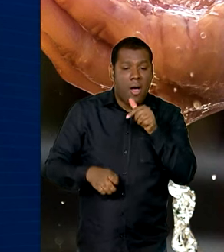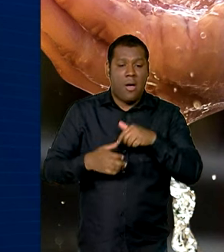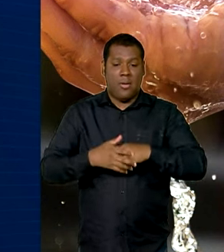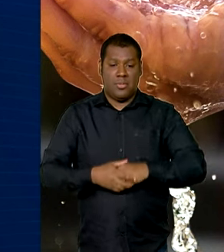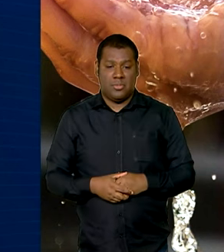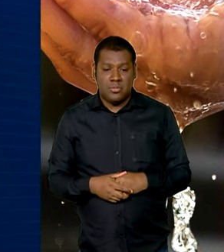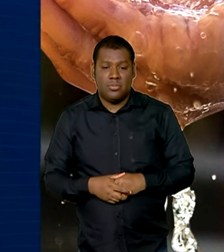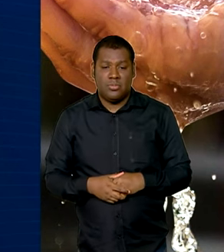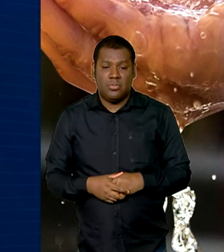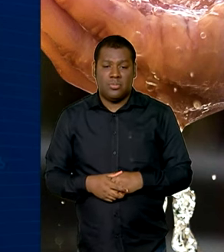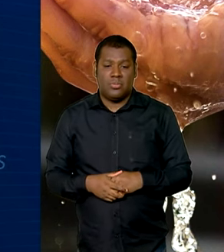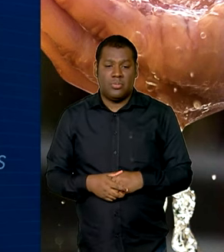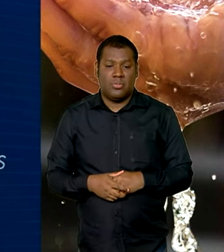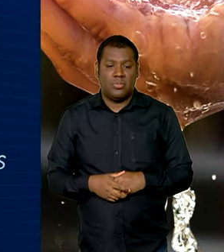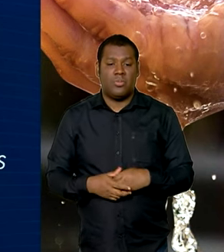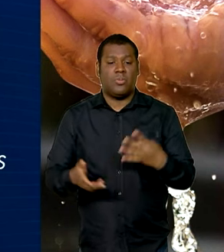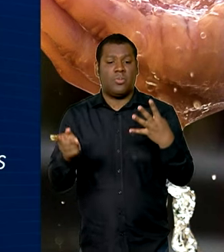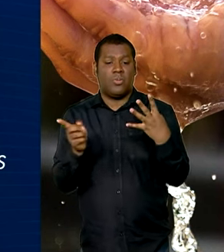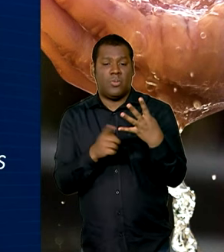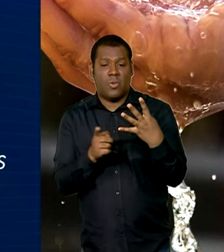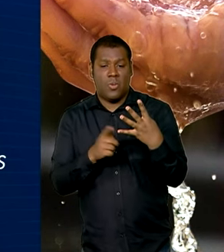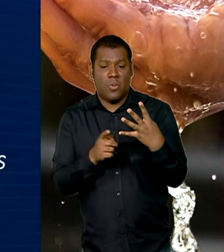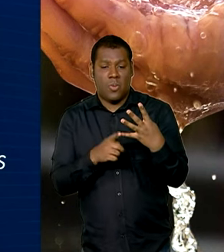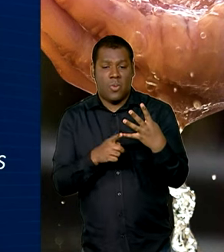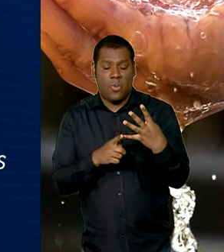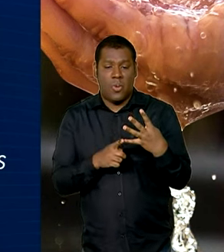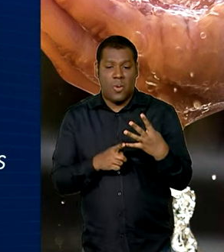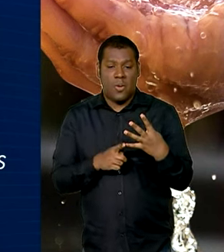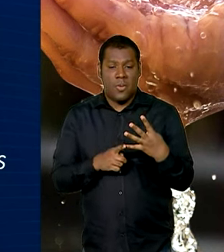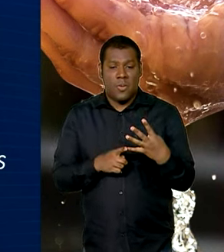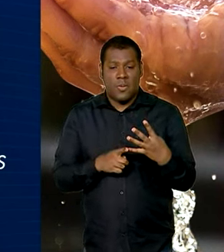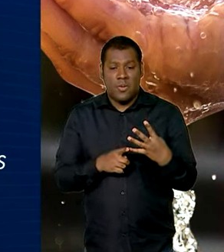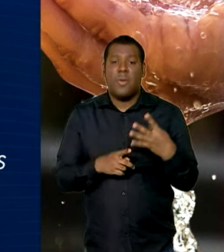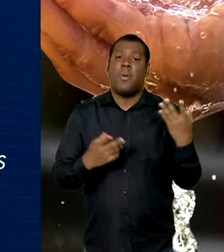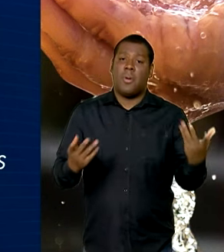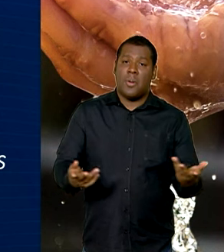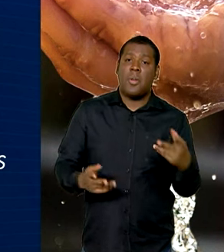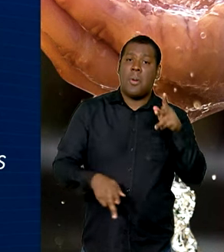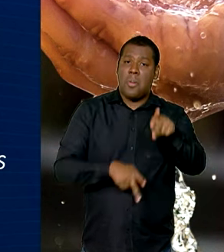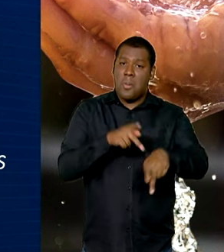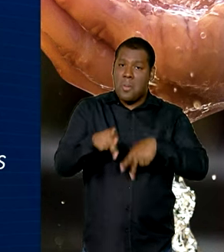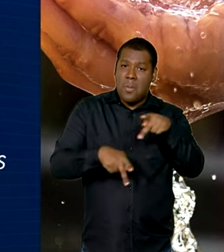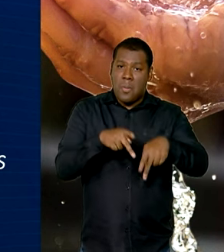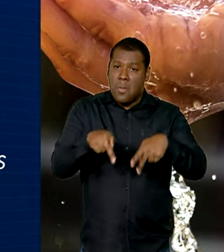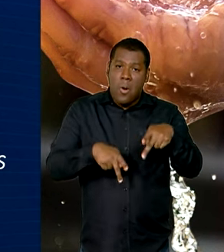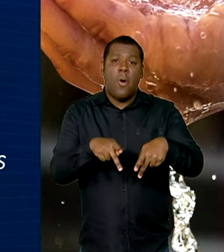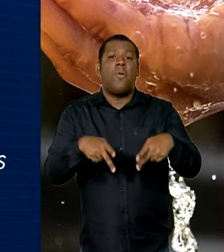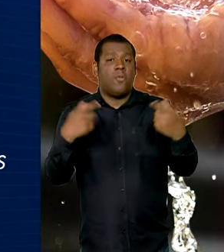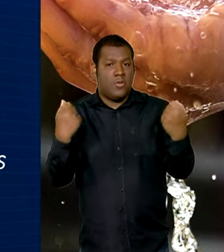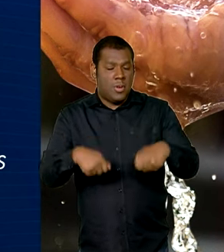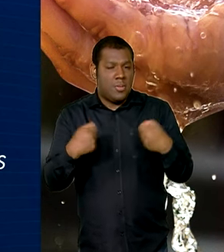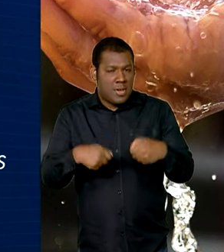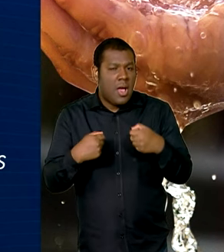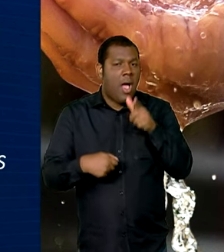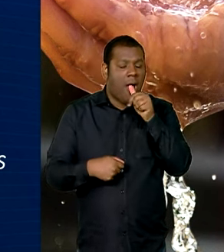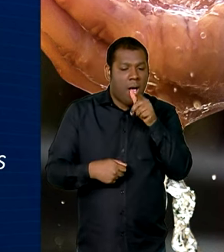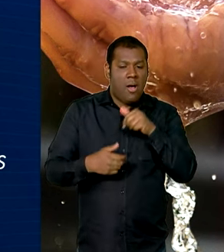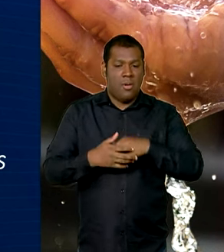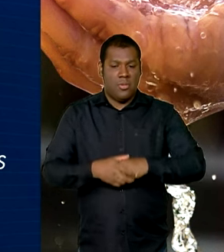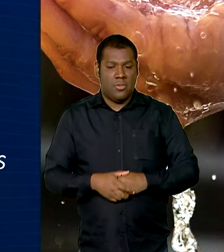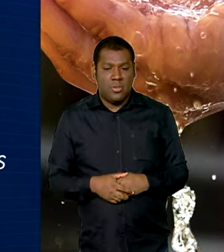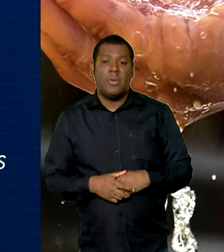adutoras, canais e barragens, e o eixo Água para quem mais precisa, que contempla cisternas,